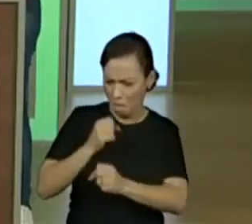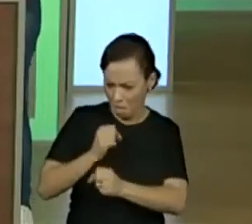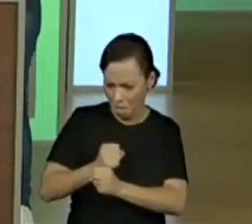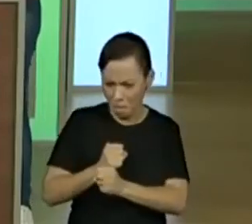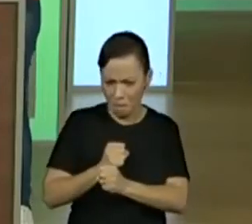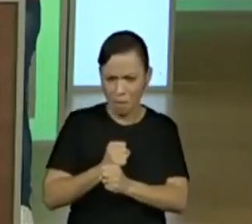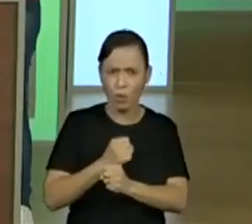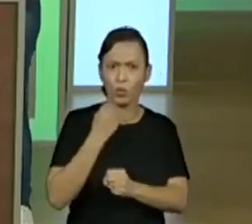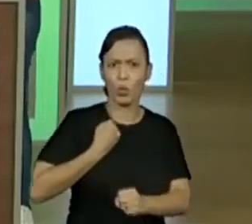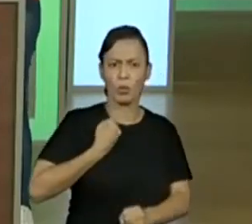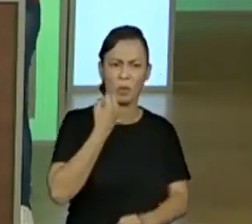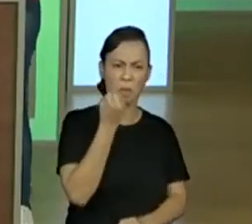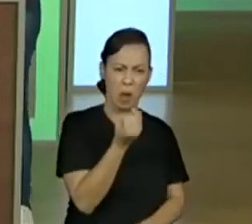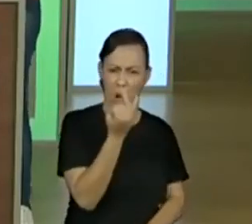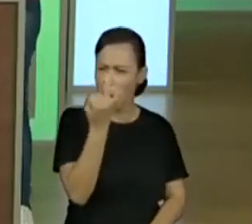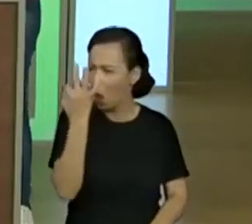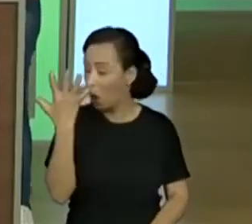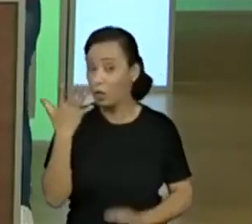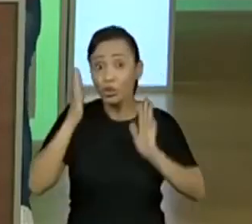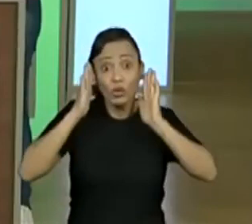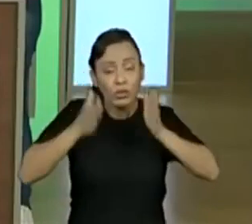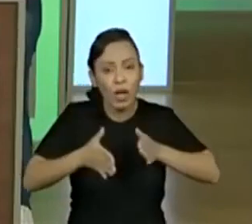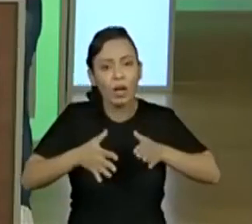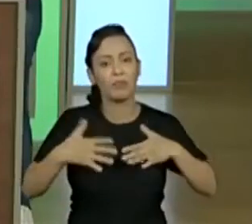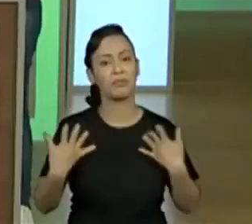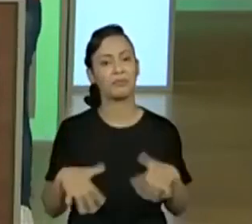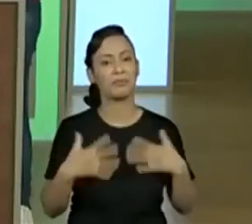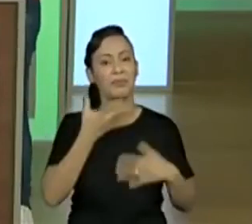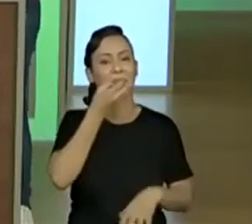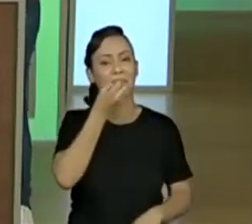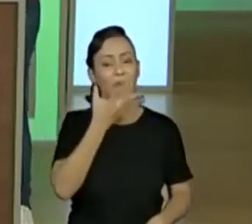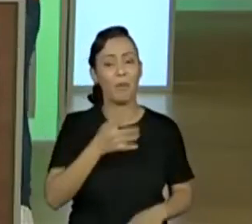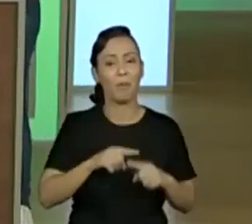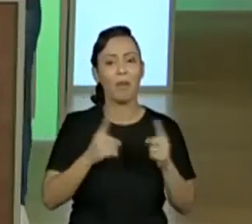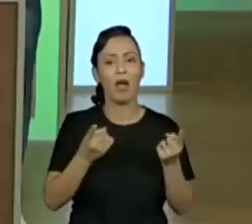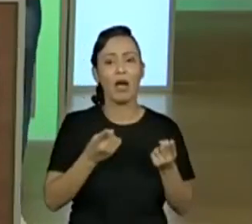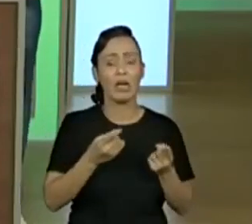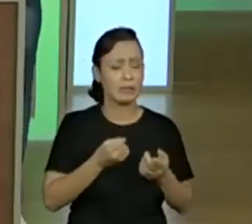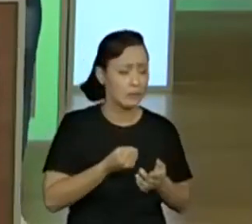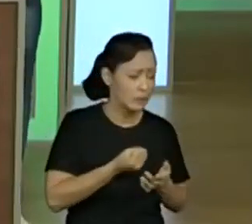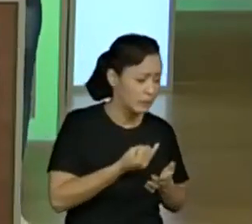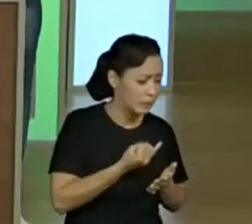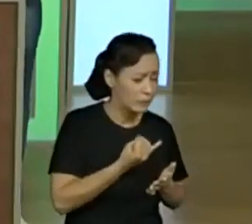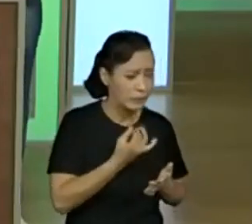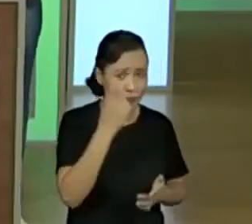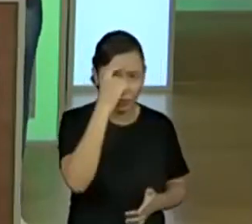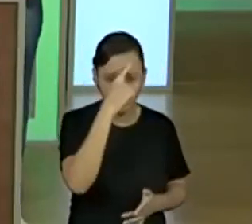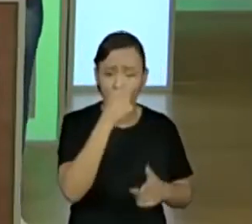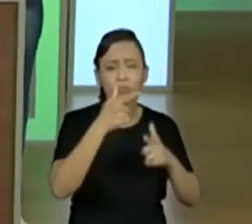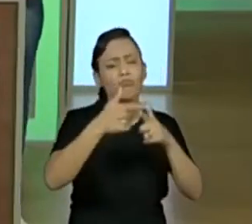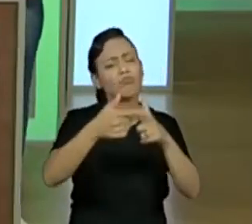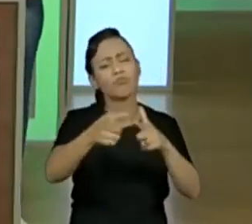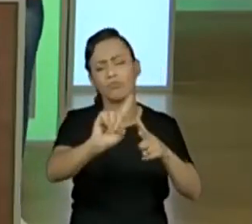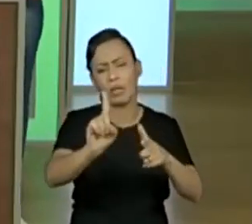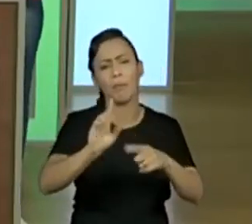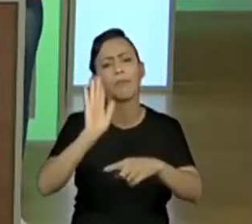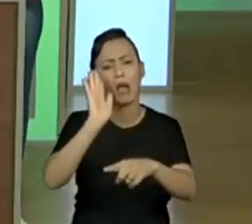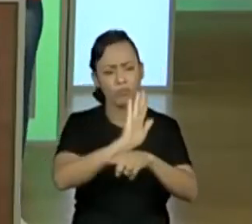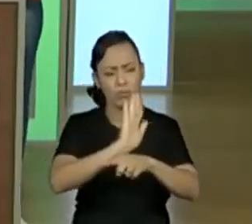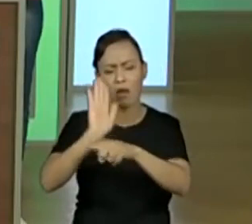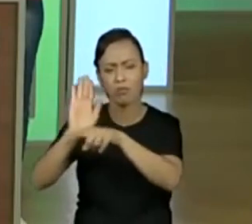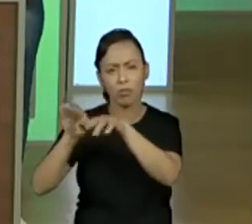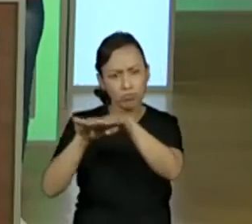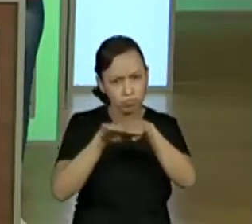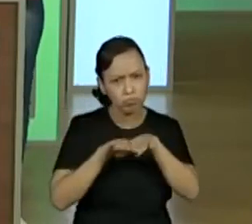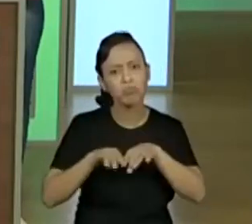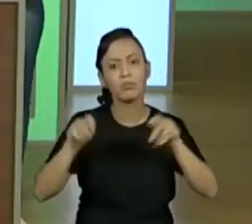mental afiadíssimo. Mas é importante não deixar ninguém para trás, né? Essa retomada, ela é importantíssima.